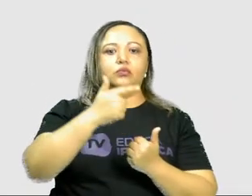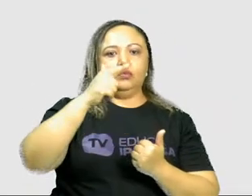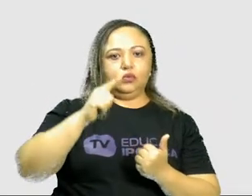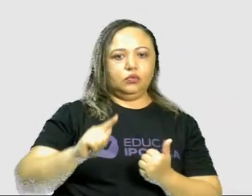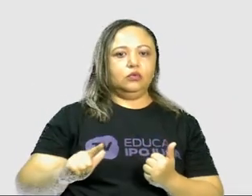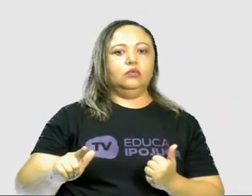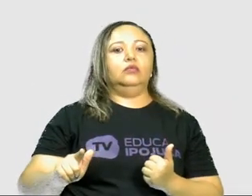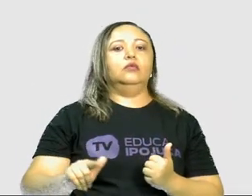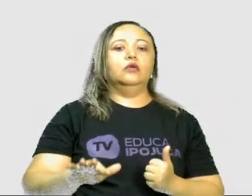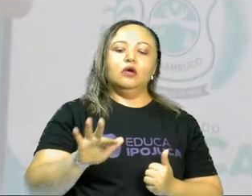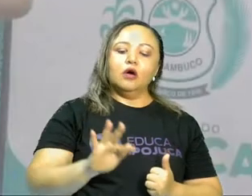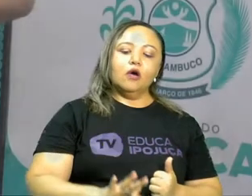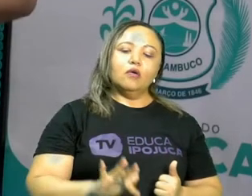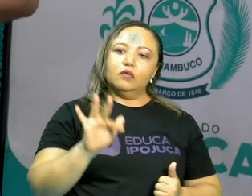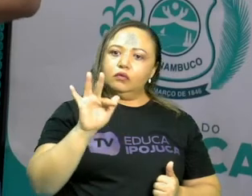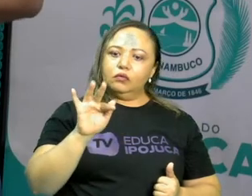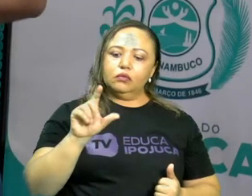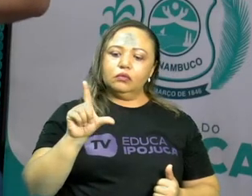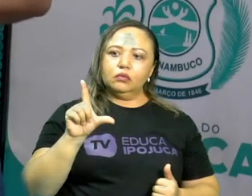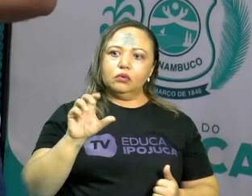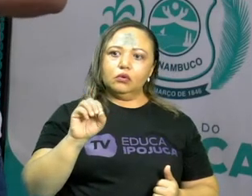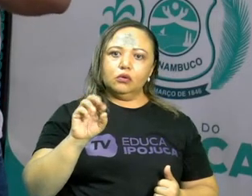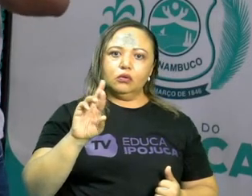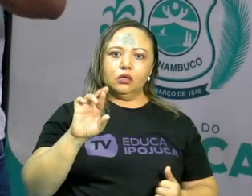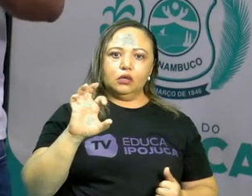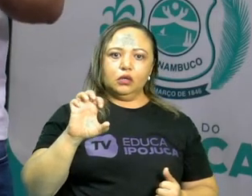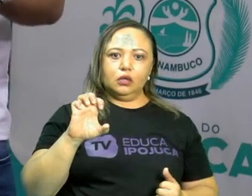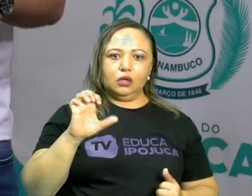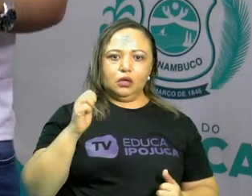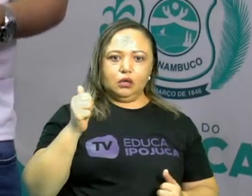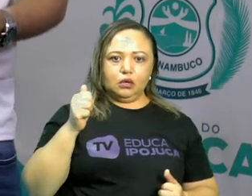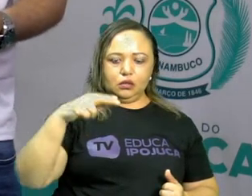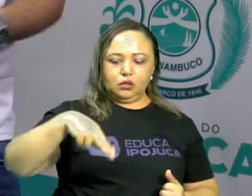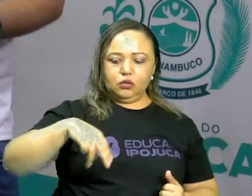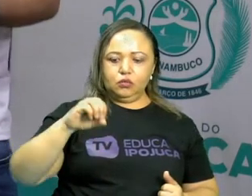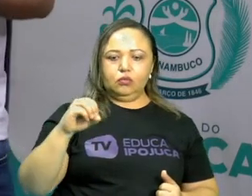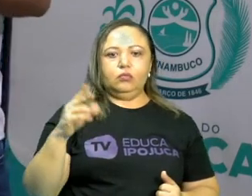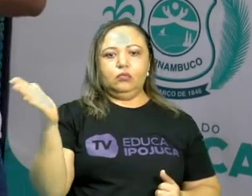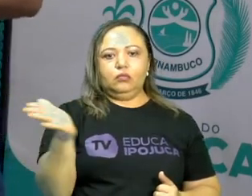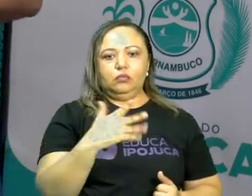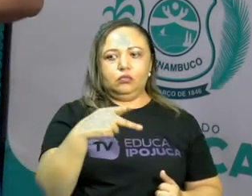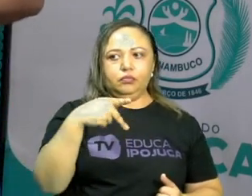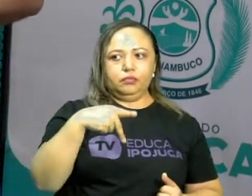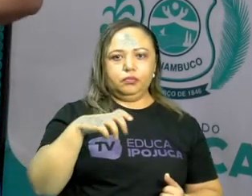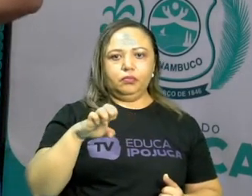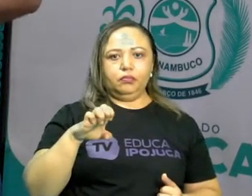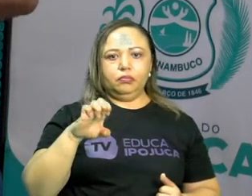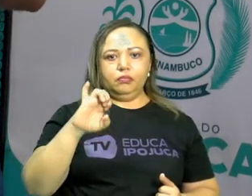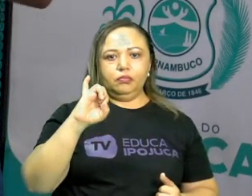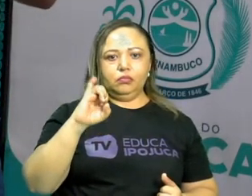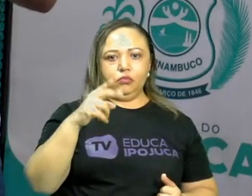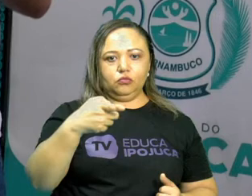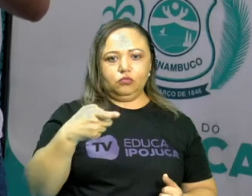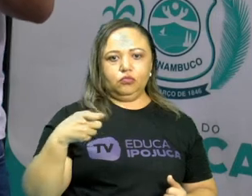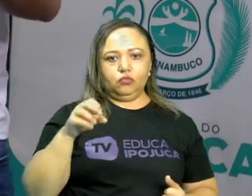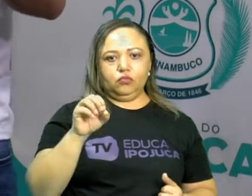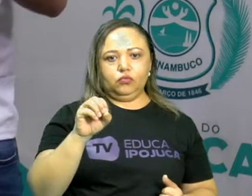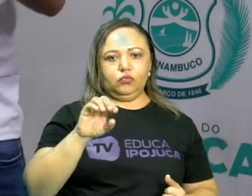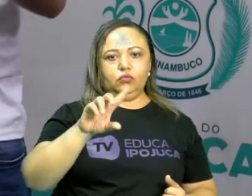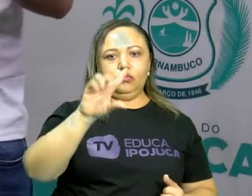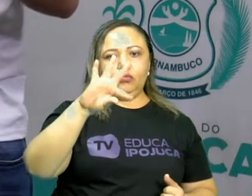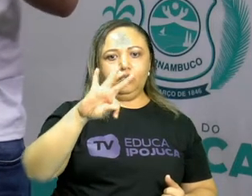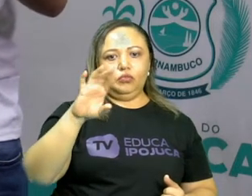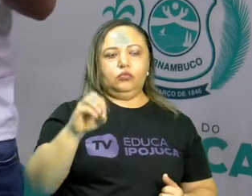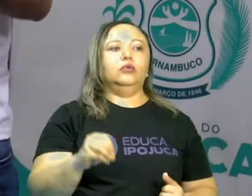certo? Então, Deodoro da Fonseca e Floriano Peixoto vão ser os primeiros presidentes da república brasileira e vai ficar conhecida como